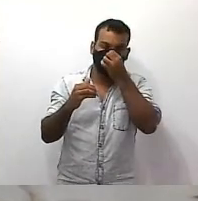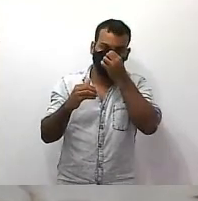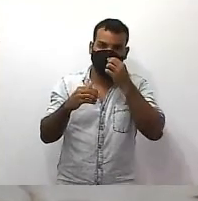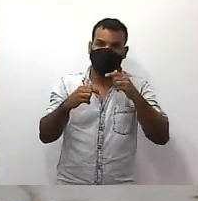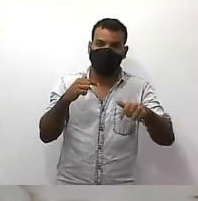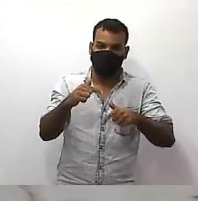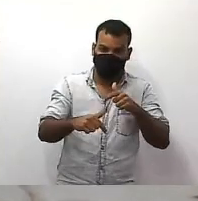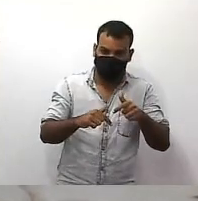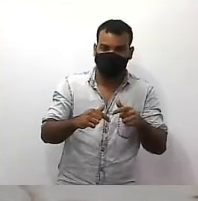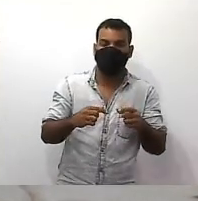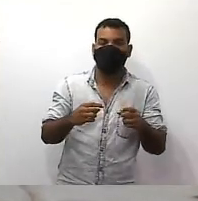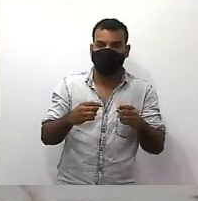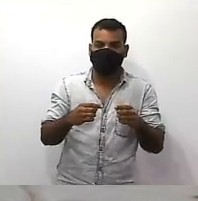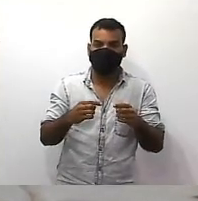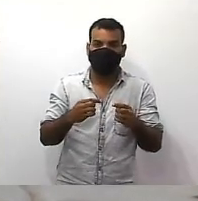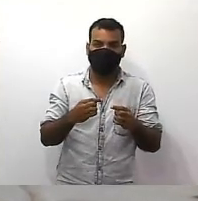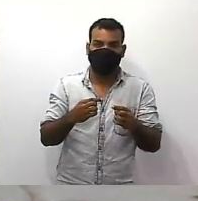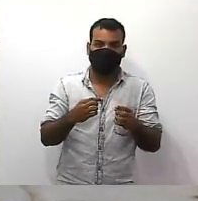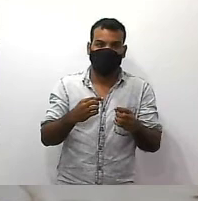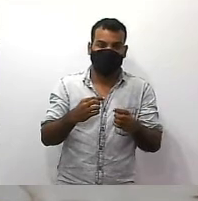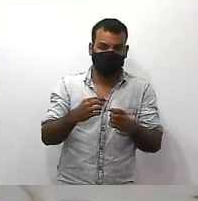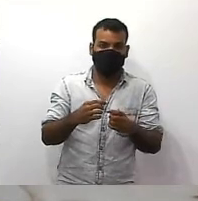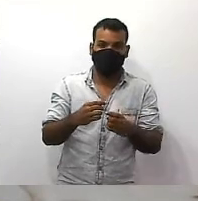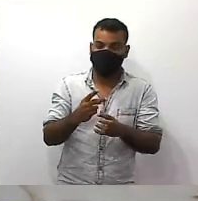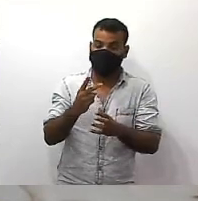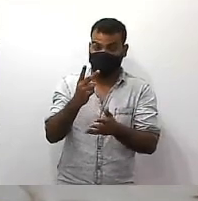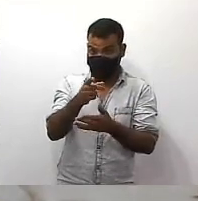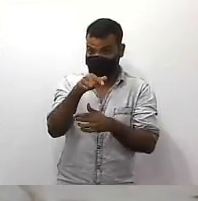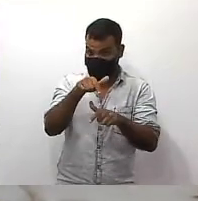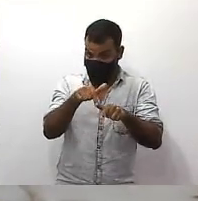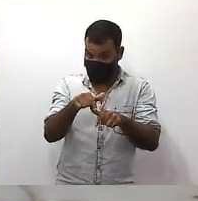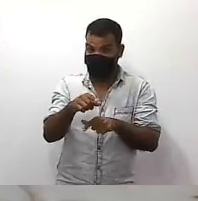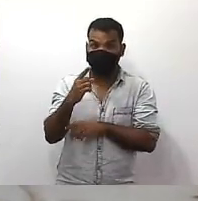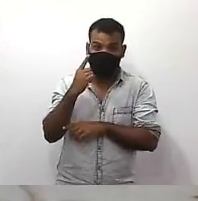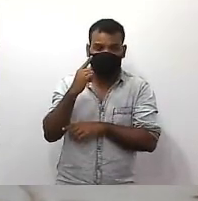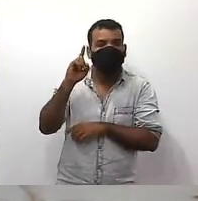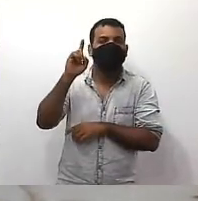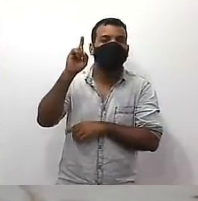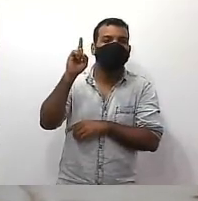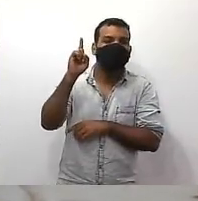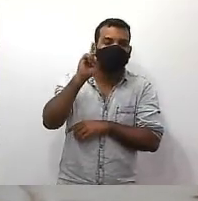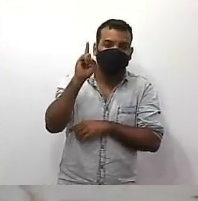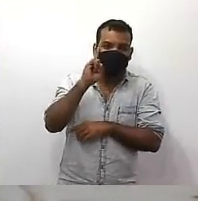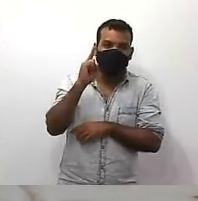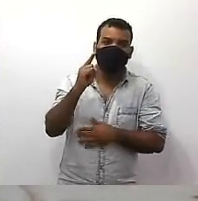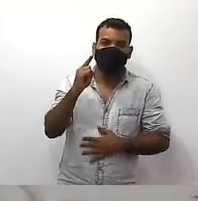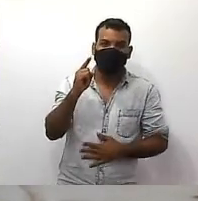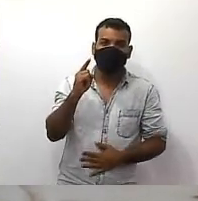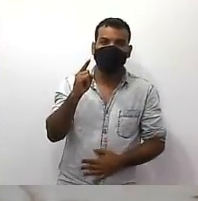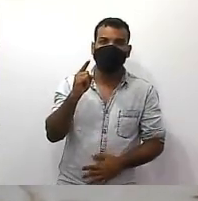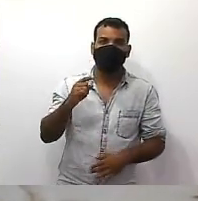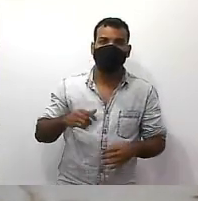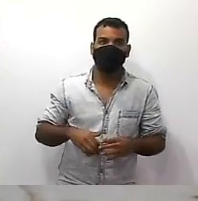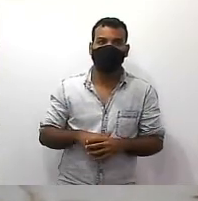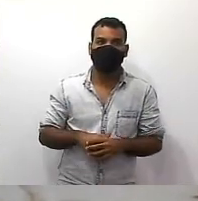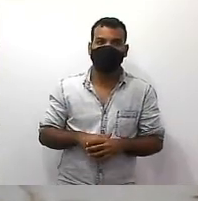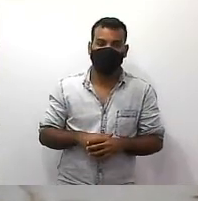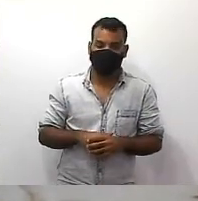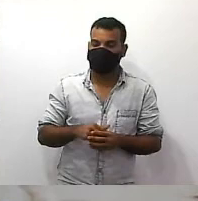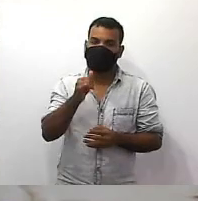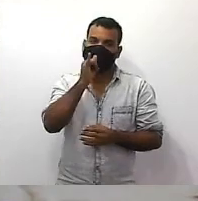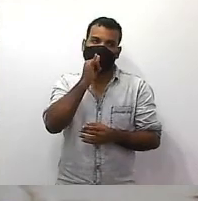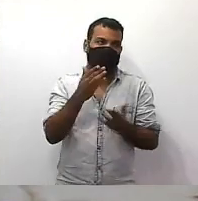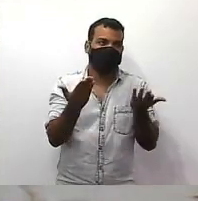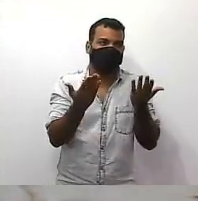treinando muito mais e aí toda vez que você treinar levar para o dia a dia tá para você usar por exemplo uma receita de